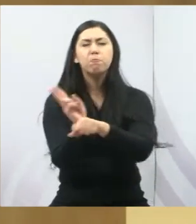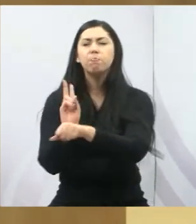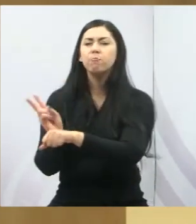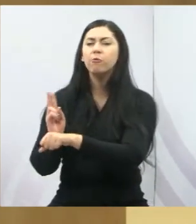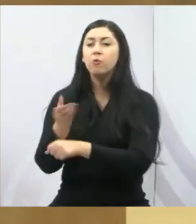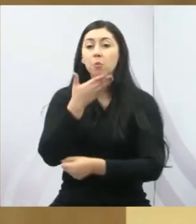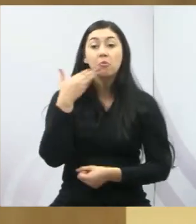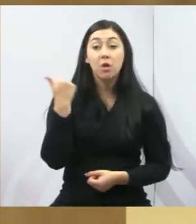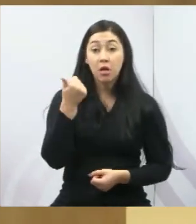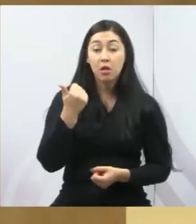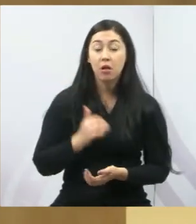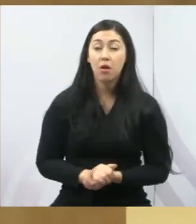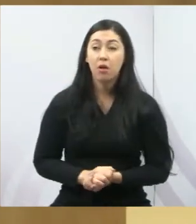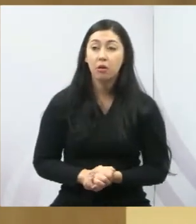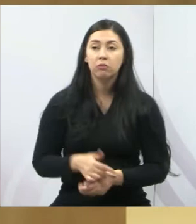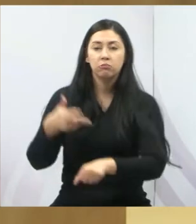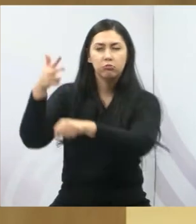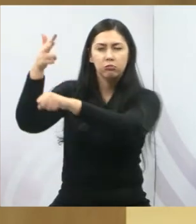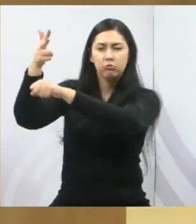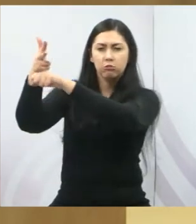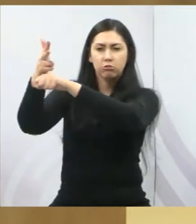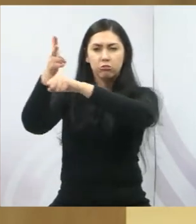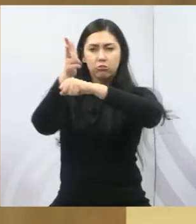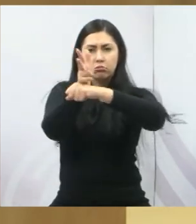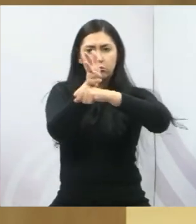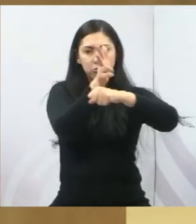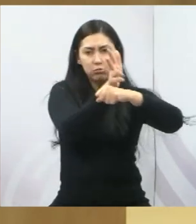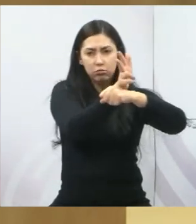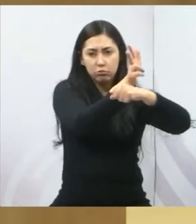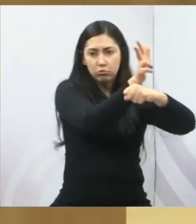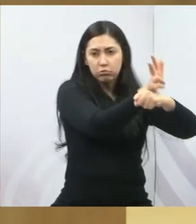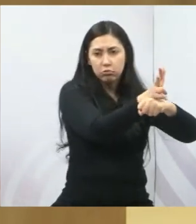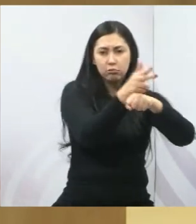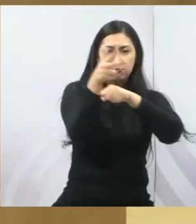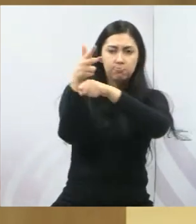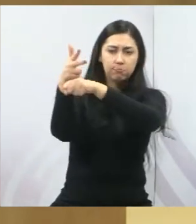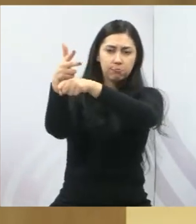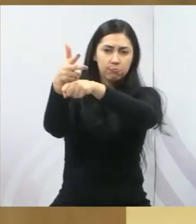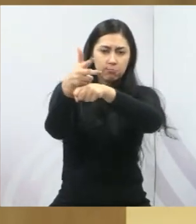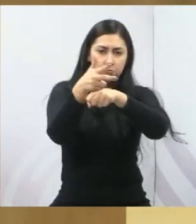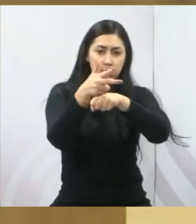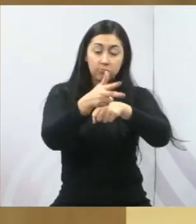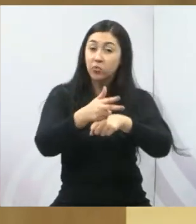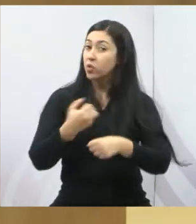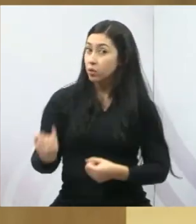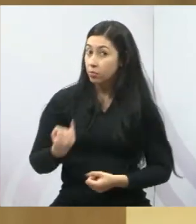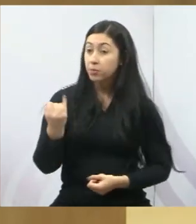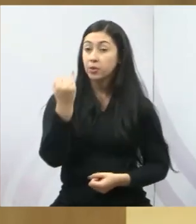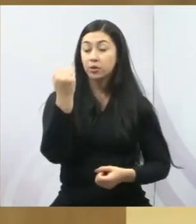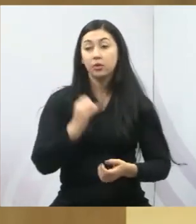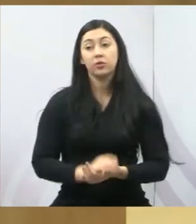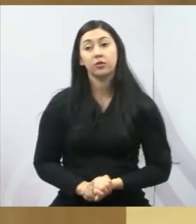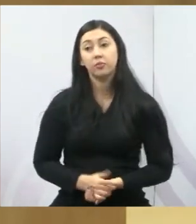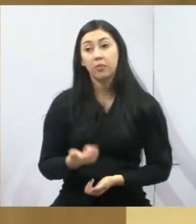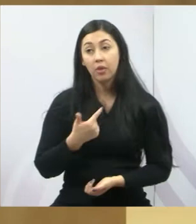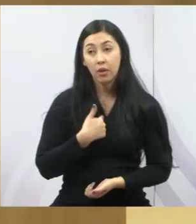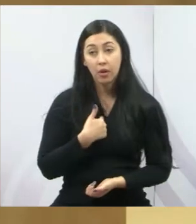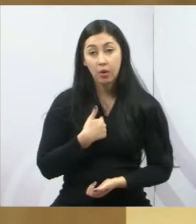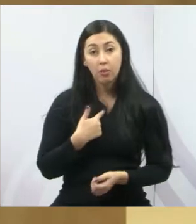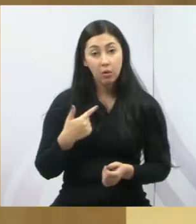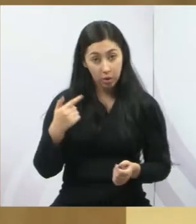cidade, câmaras espalhadas pela cidade, isso é fundamental. Então eu venho aqui ticar